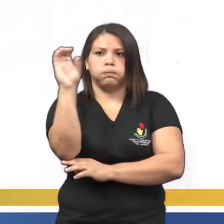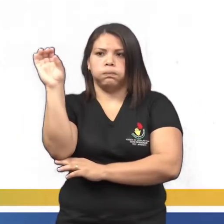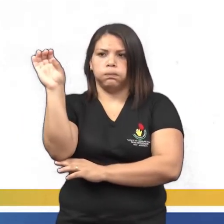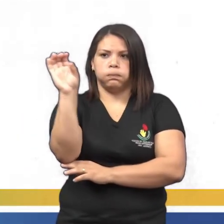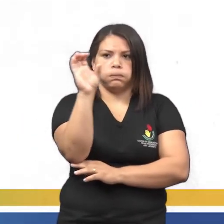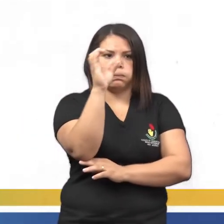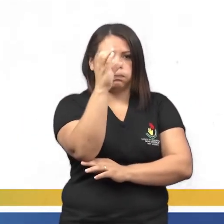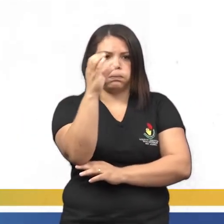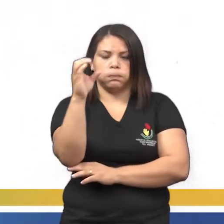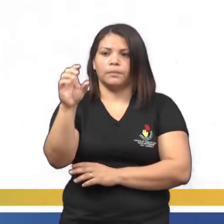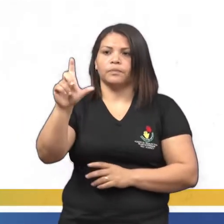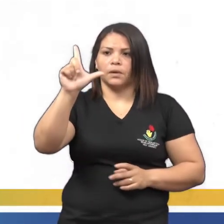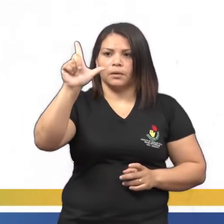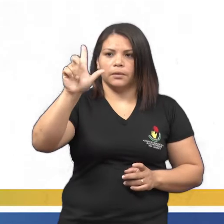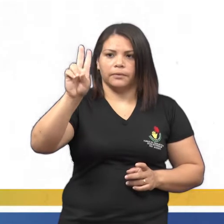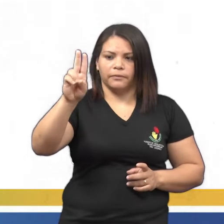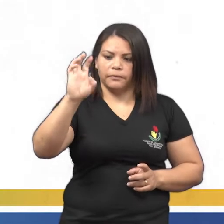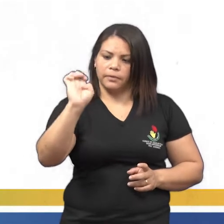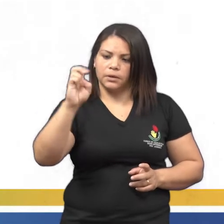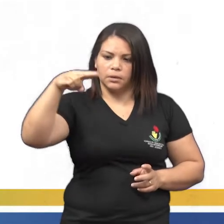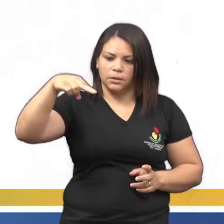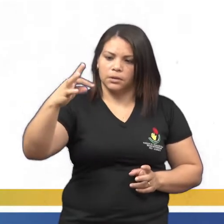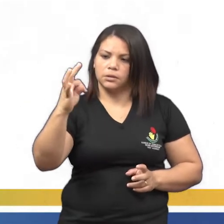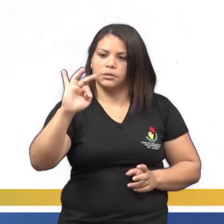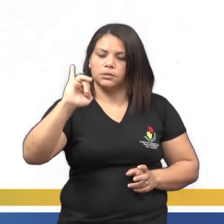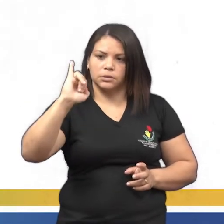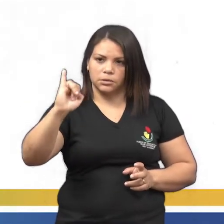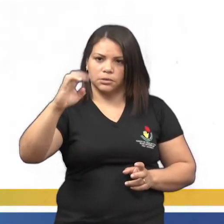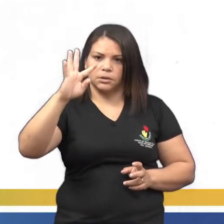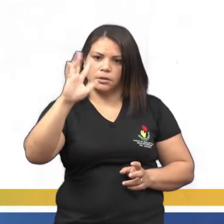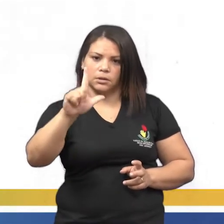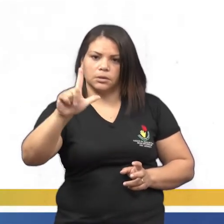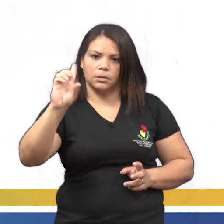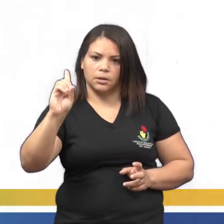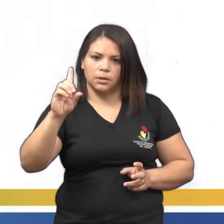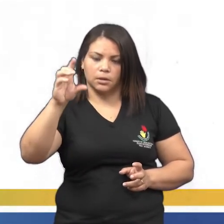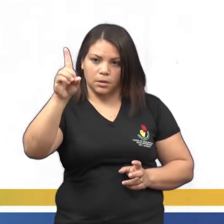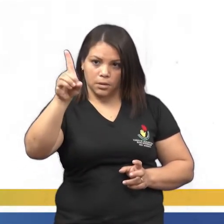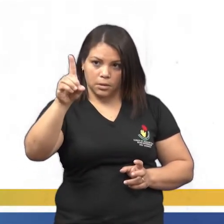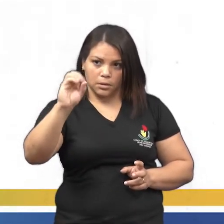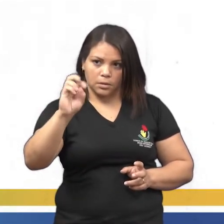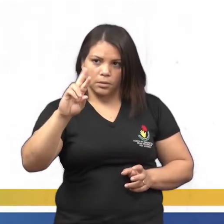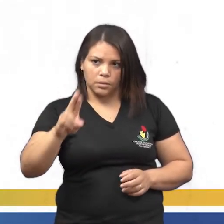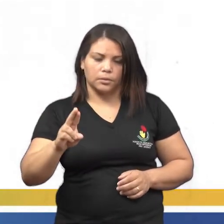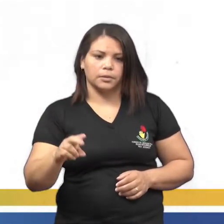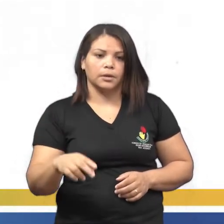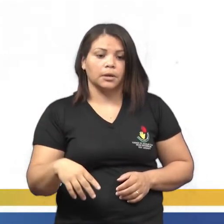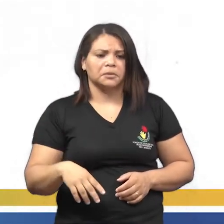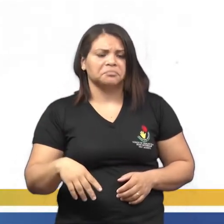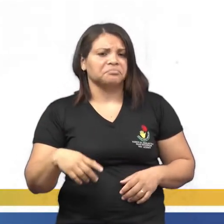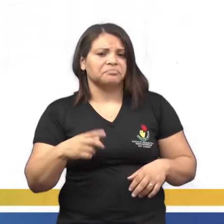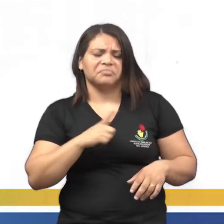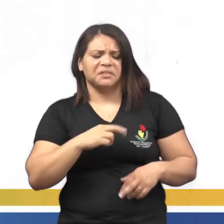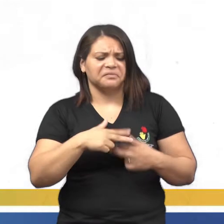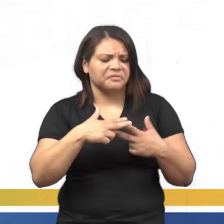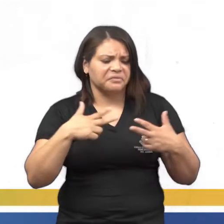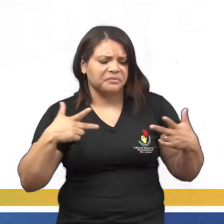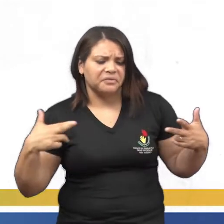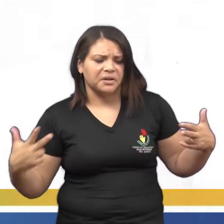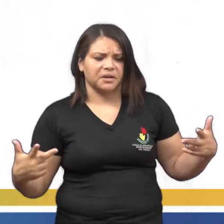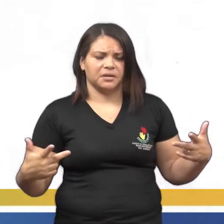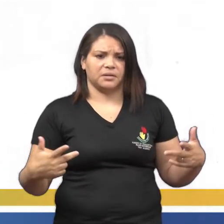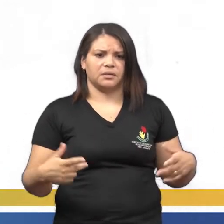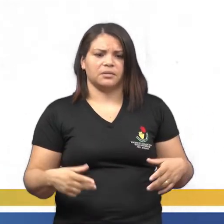VENTILADOR. VENTILADOR, de novo, letra T, tá bom? Mas existem muitas outras que você pode estar observando na sua casa, tentando